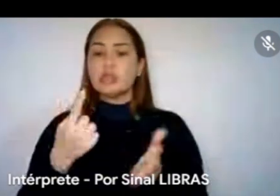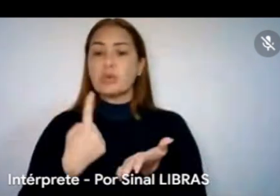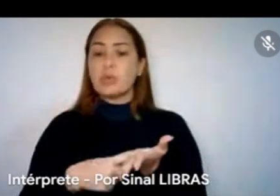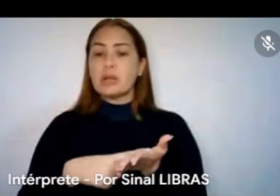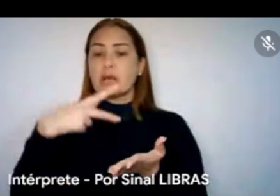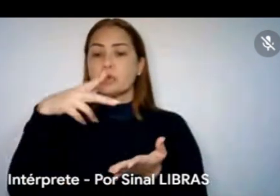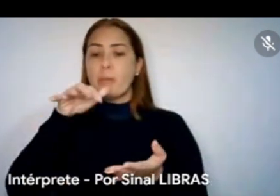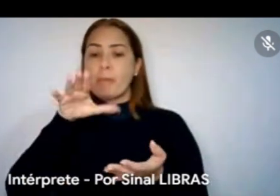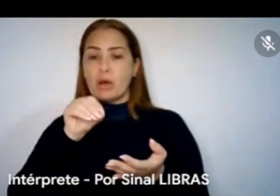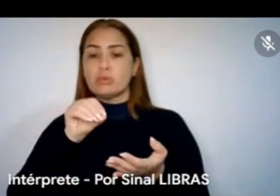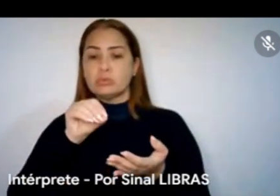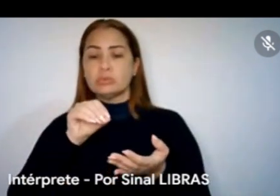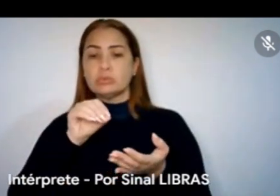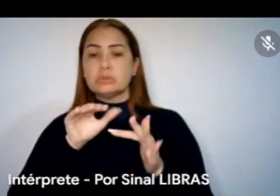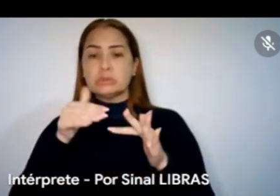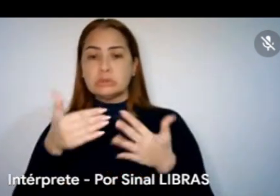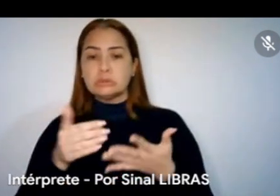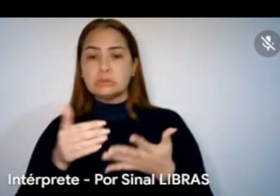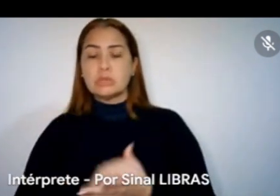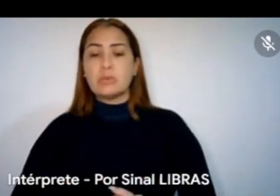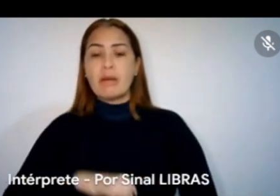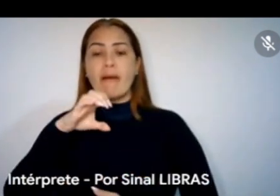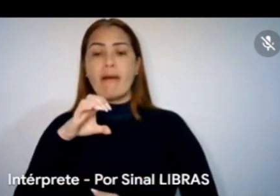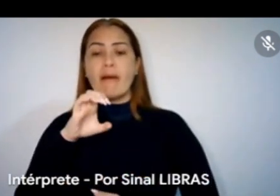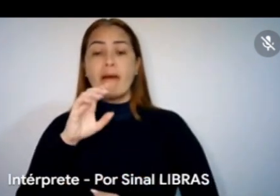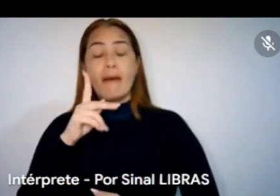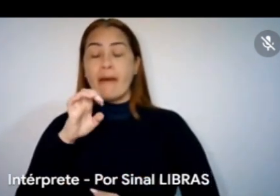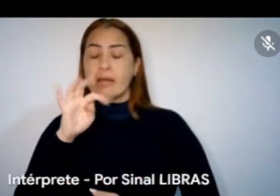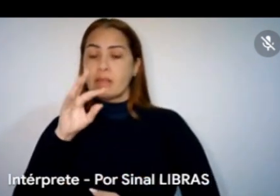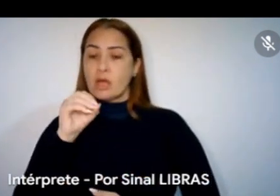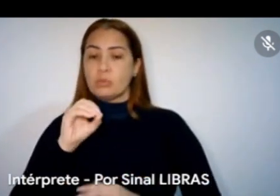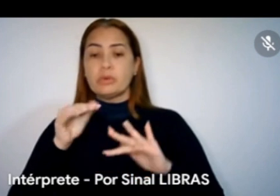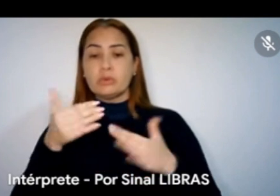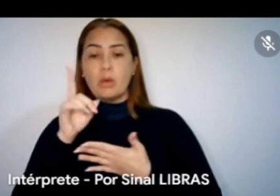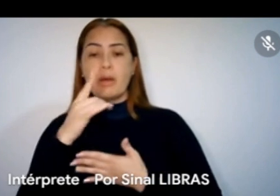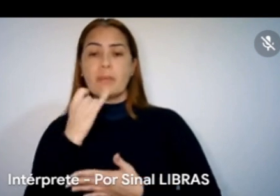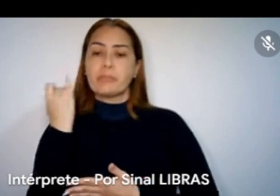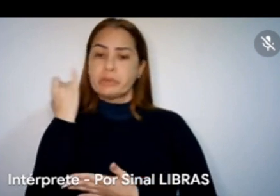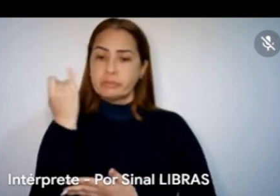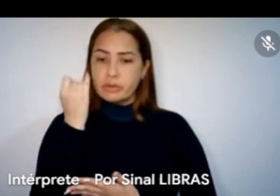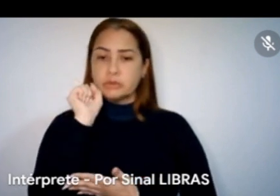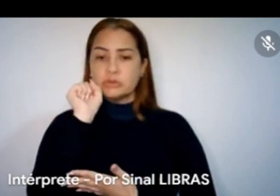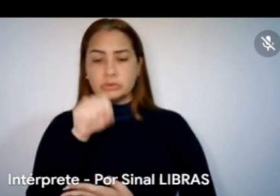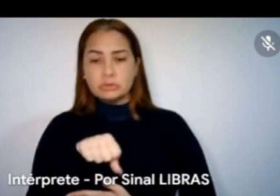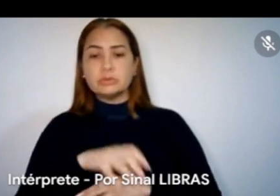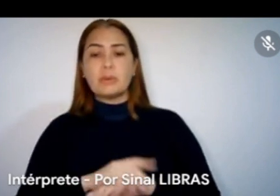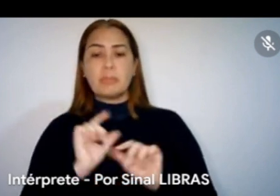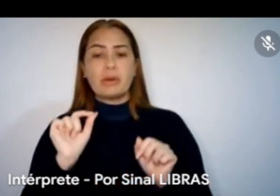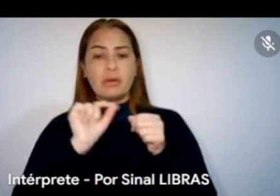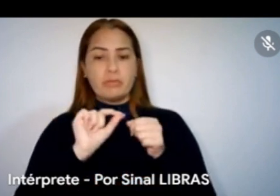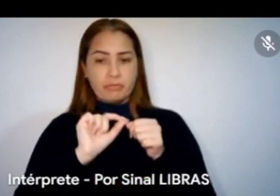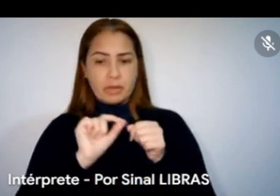da política das bancas de hétero identificação, acho que elas são fundamentais para a ferição realmente da política de